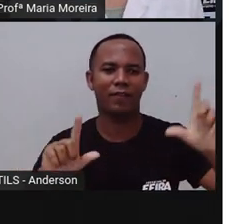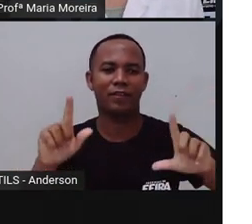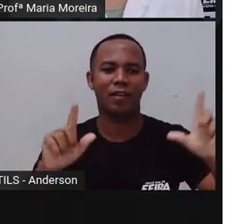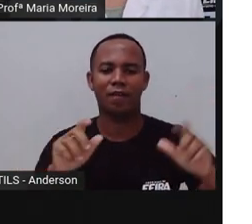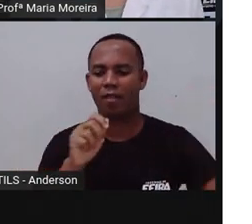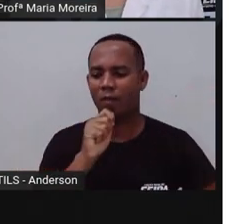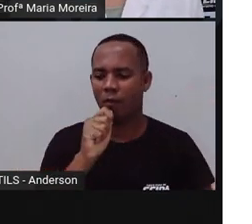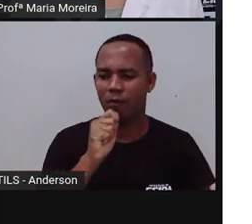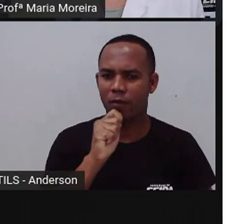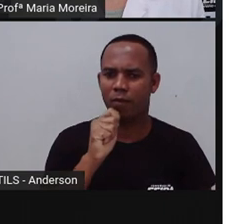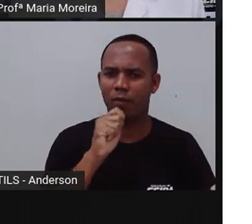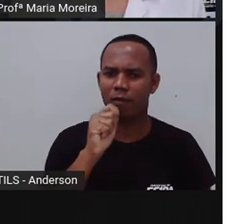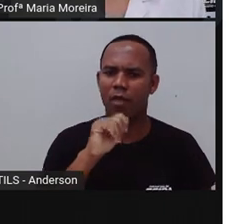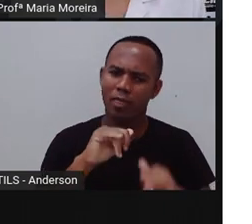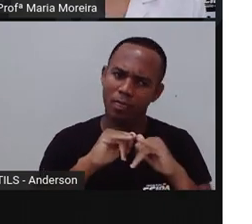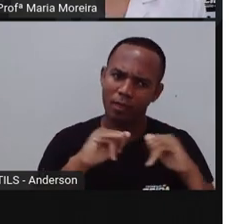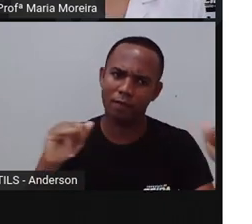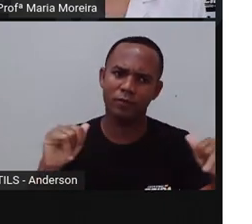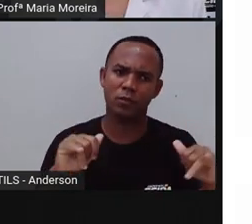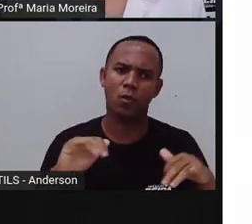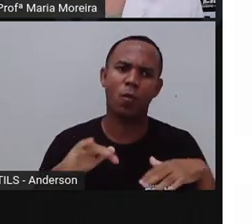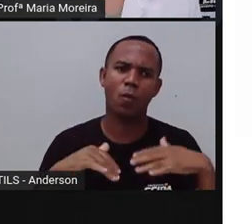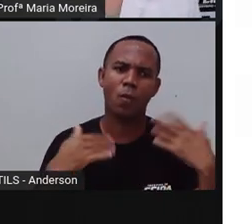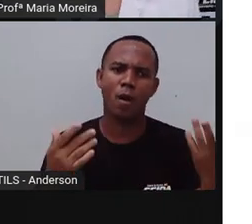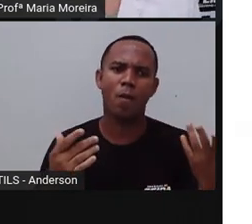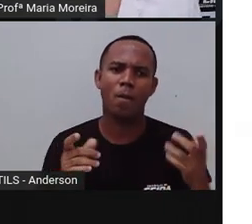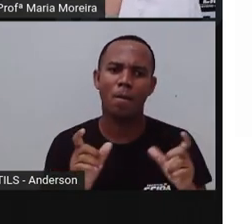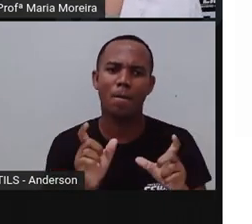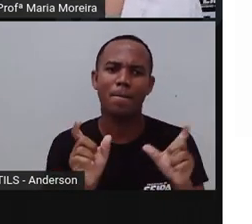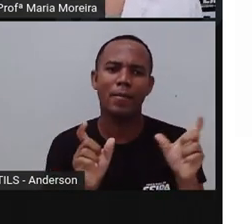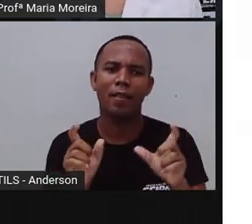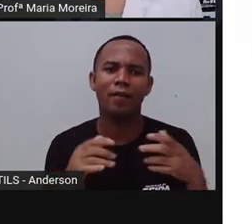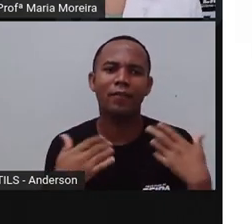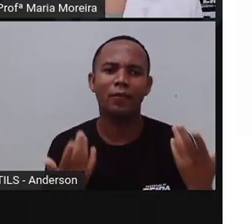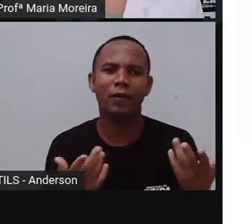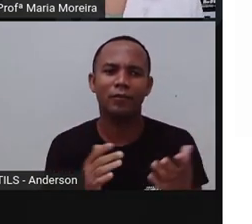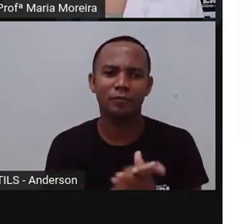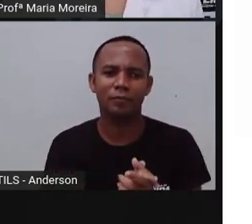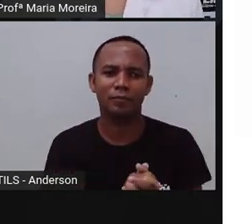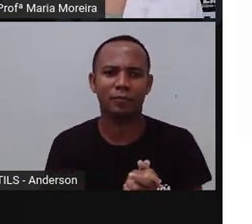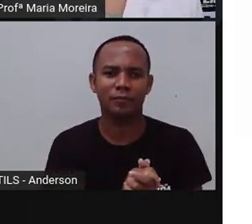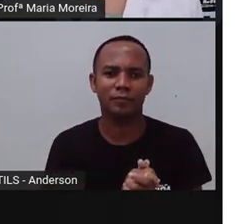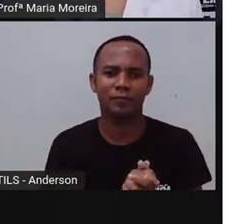discurso. Quais foram as palavras que ela falou? Qualquer...